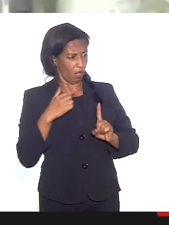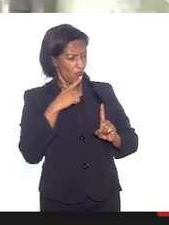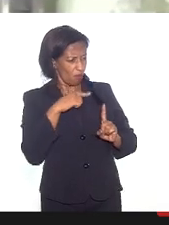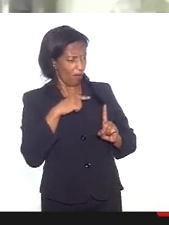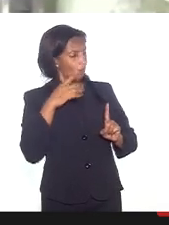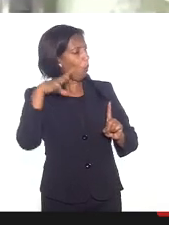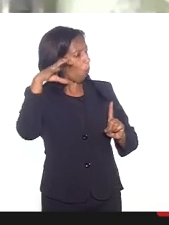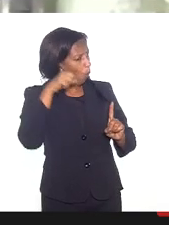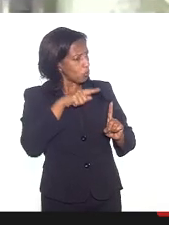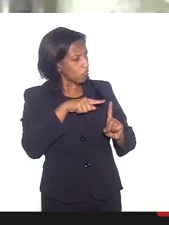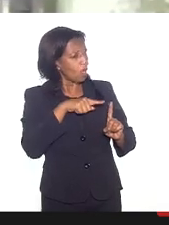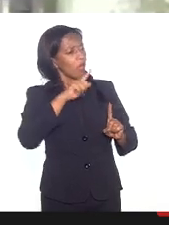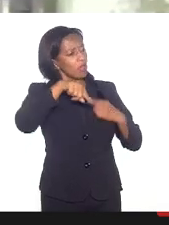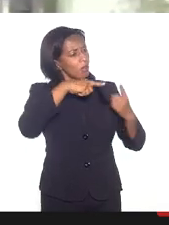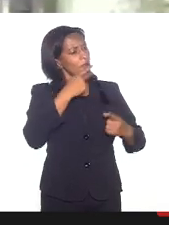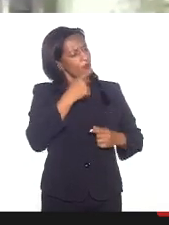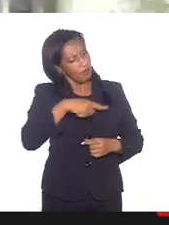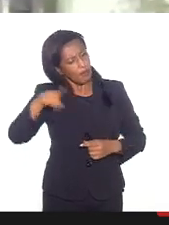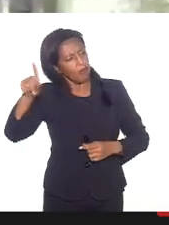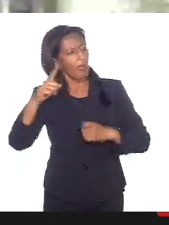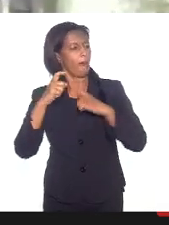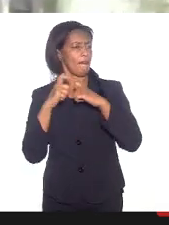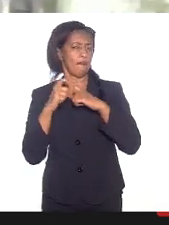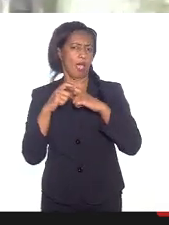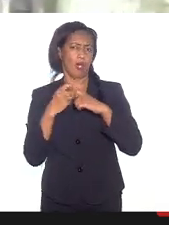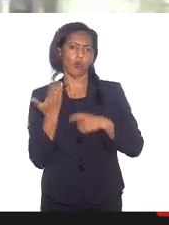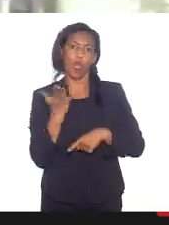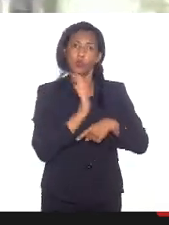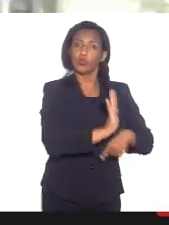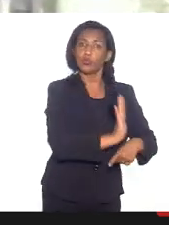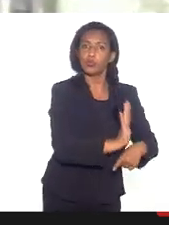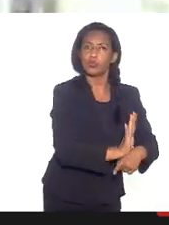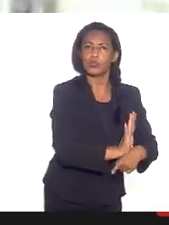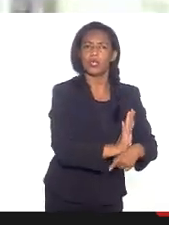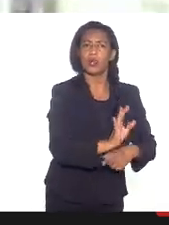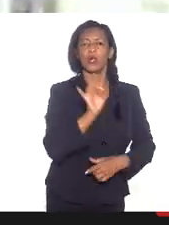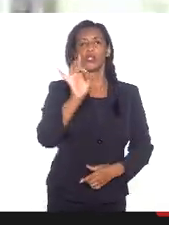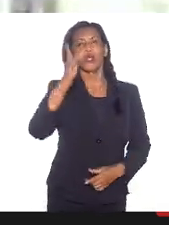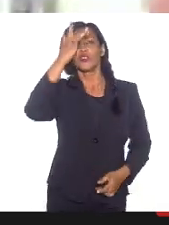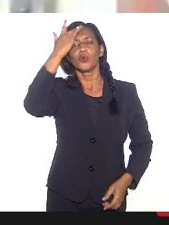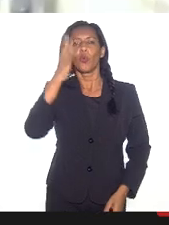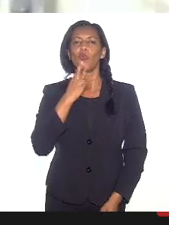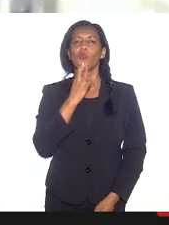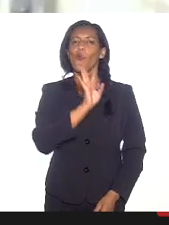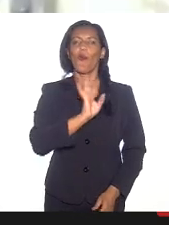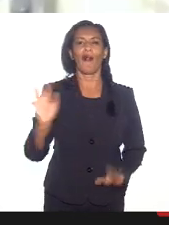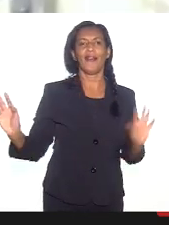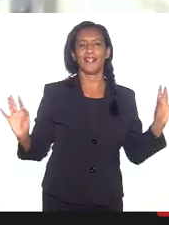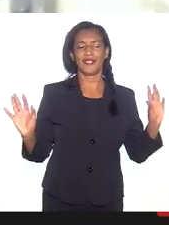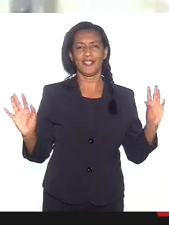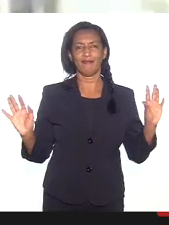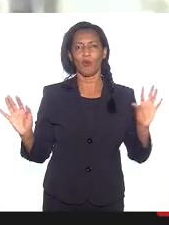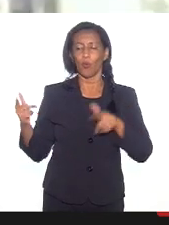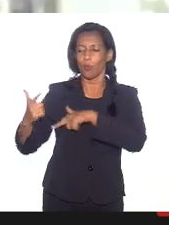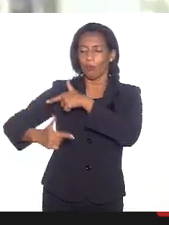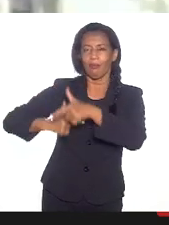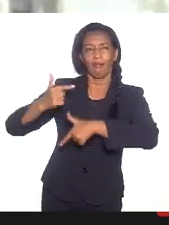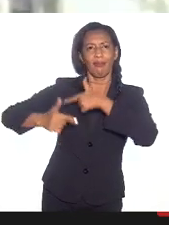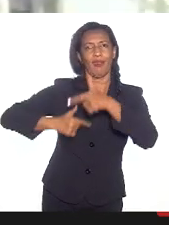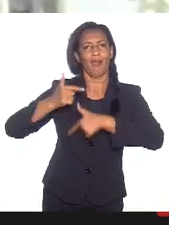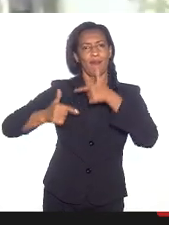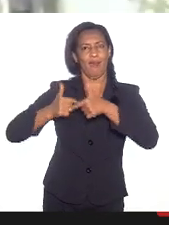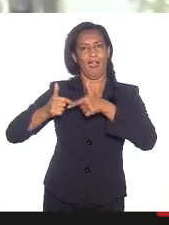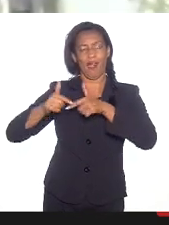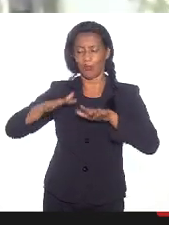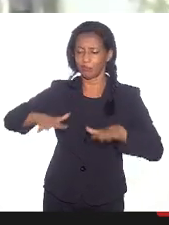terreiro também encaminha. Mas só que as pessoas não conhecem essas práticas do terreiro. Nós